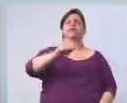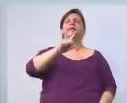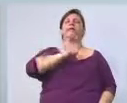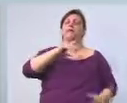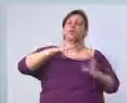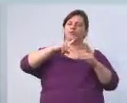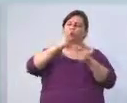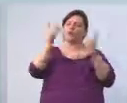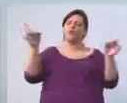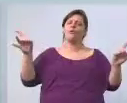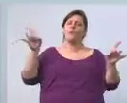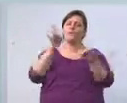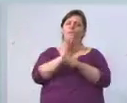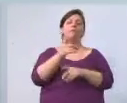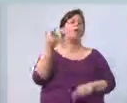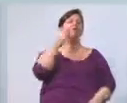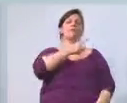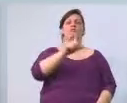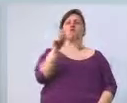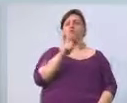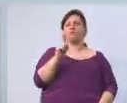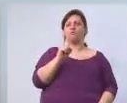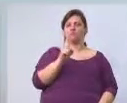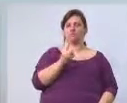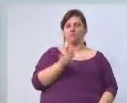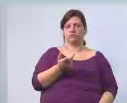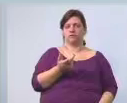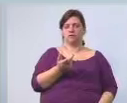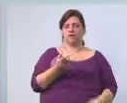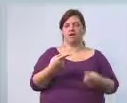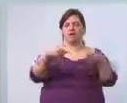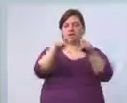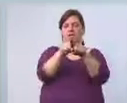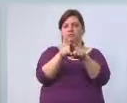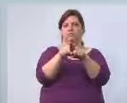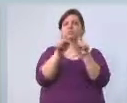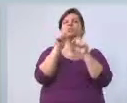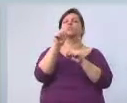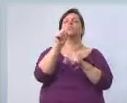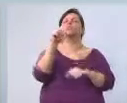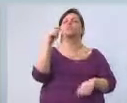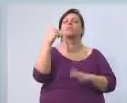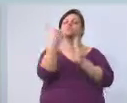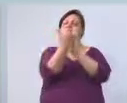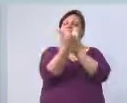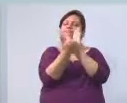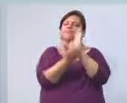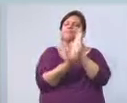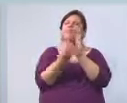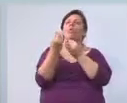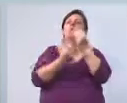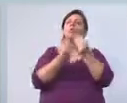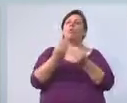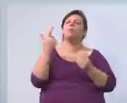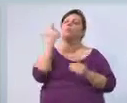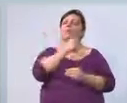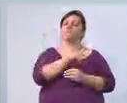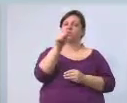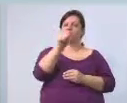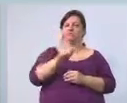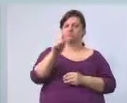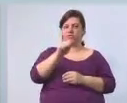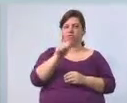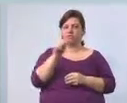todos os requisitos e não conseguem lograr êxito nessa parceria. Então, quais são os critérios, como é que funciona e por que algumas